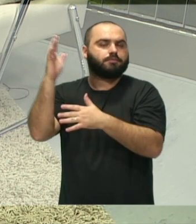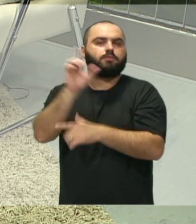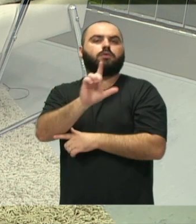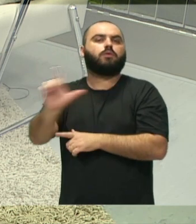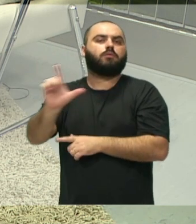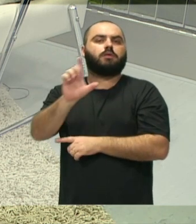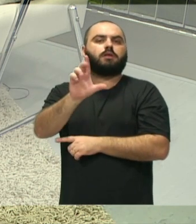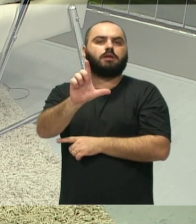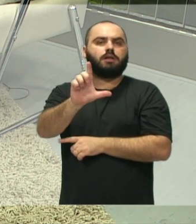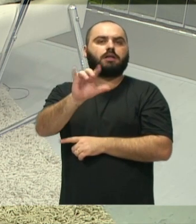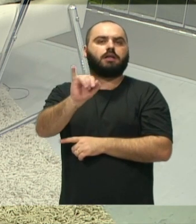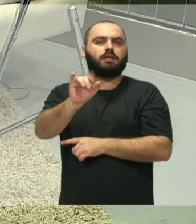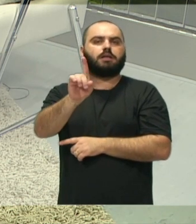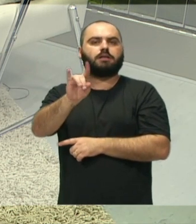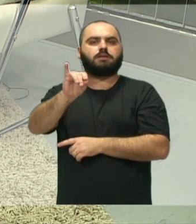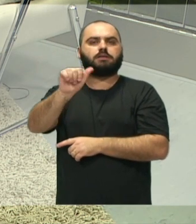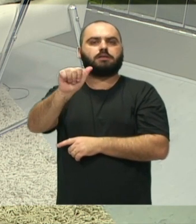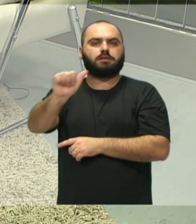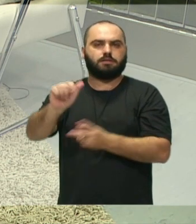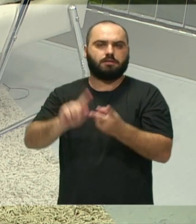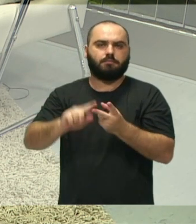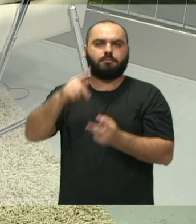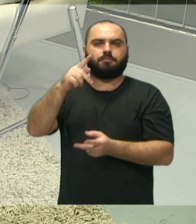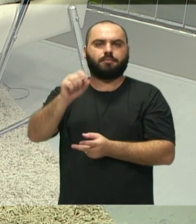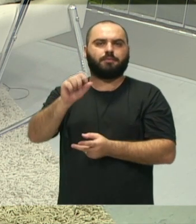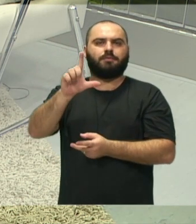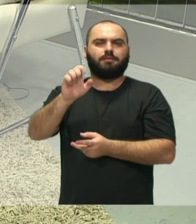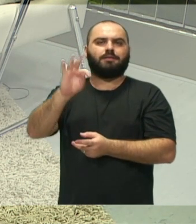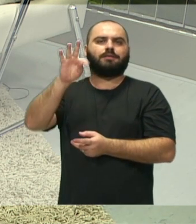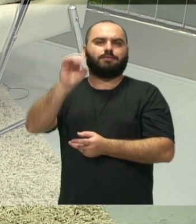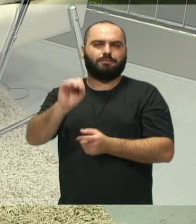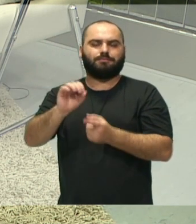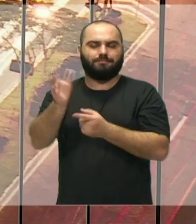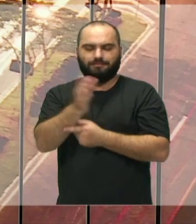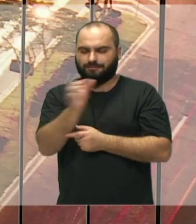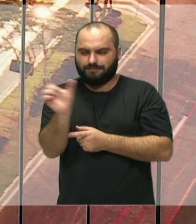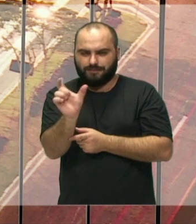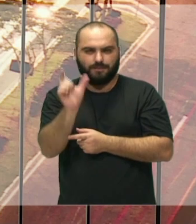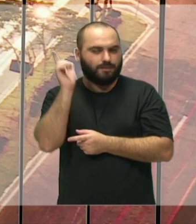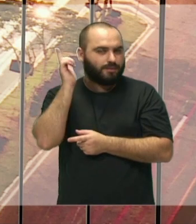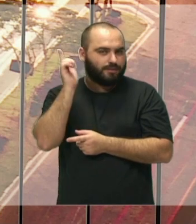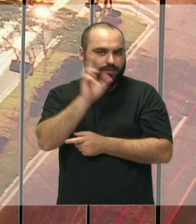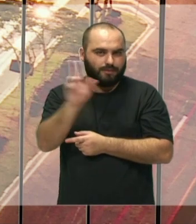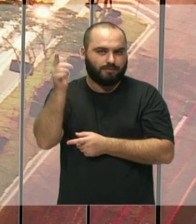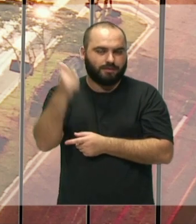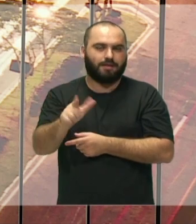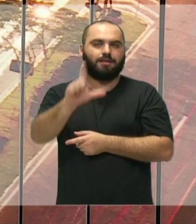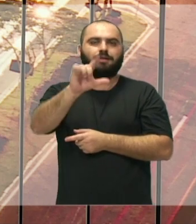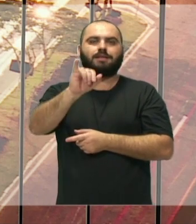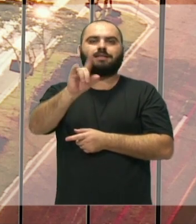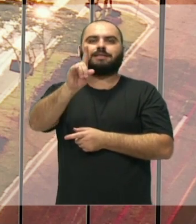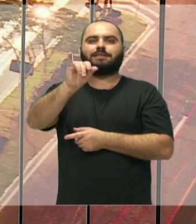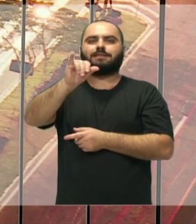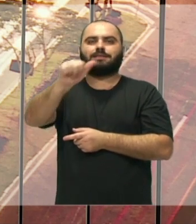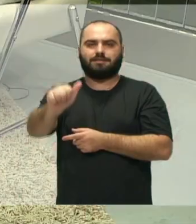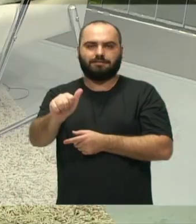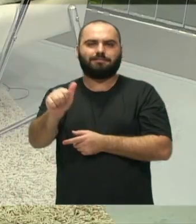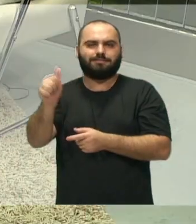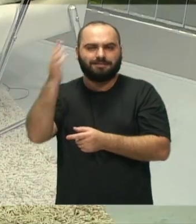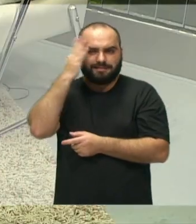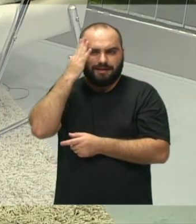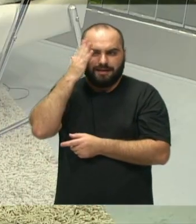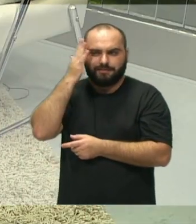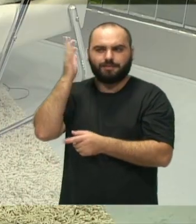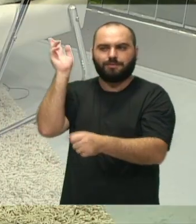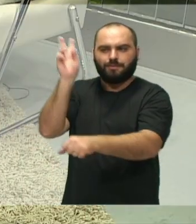Lídia Filomena Poleto, que realizou diversos trabalhos aqui no município de preservação também, de